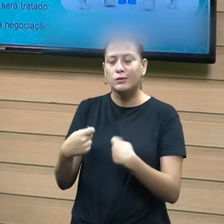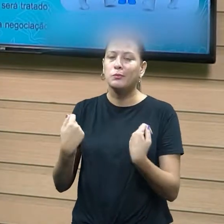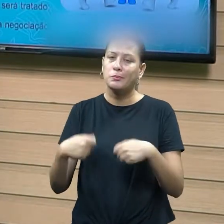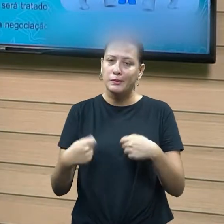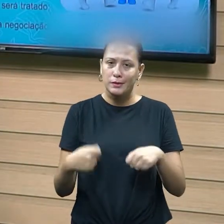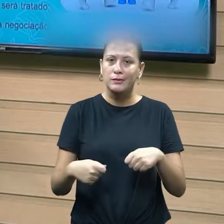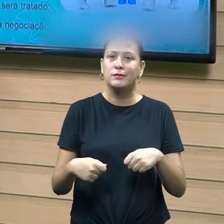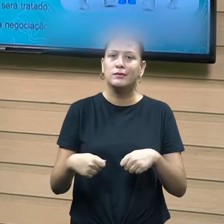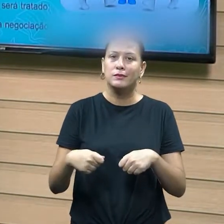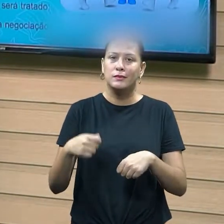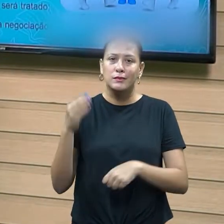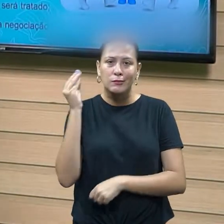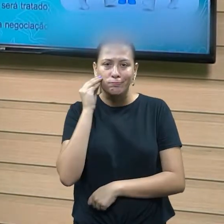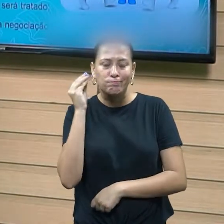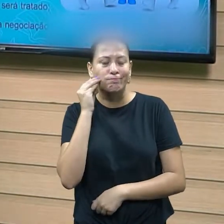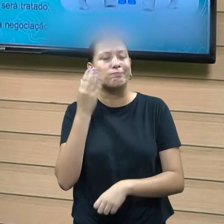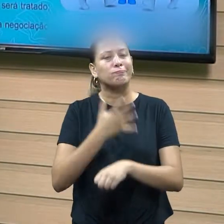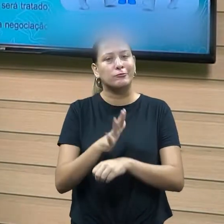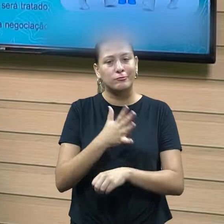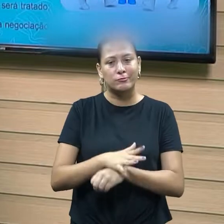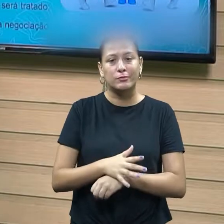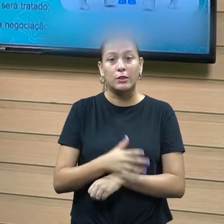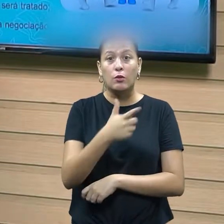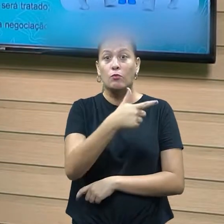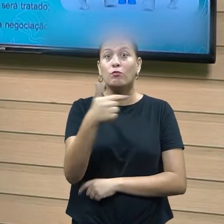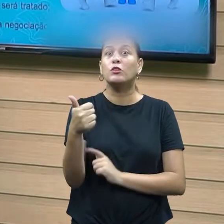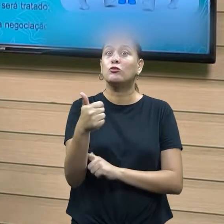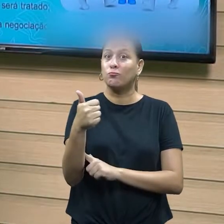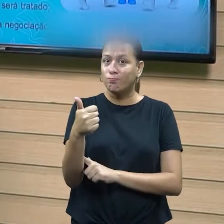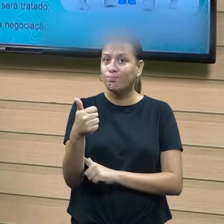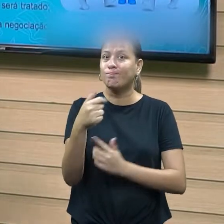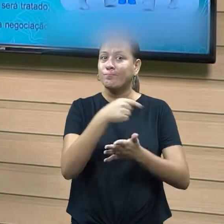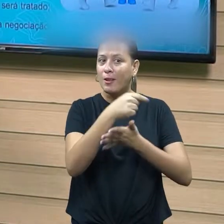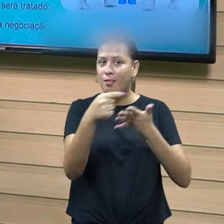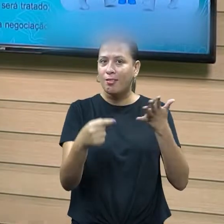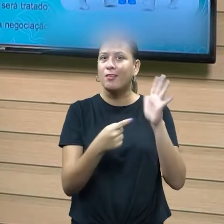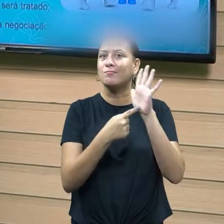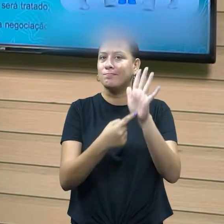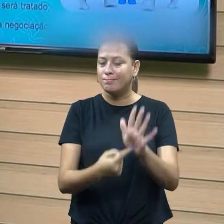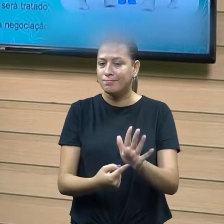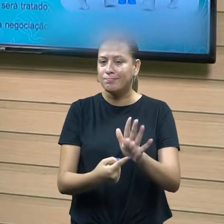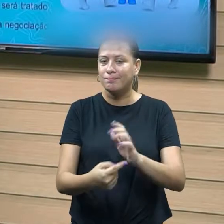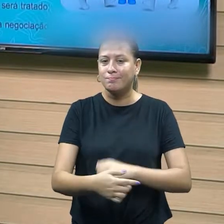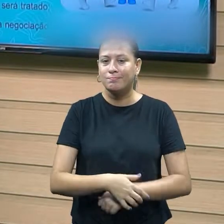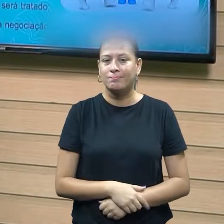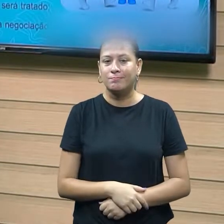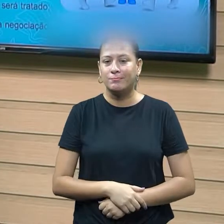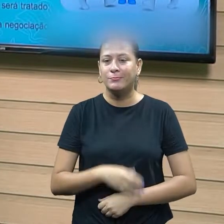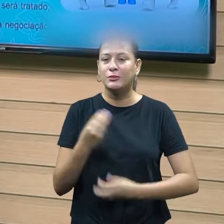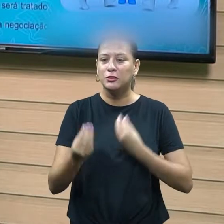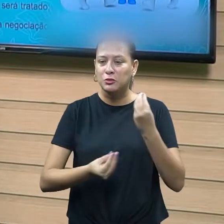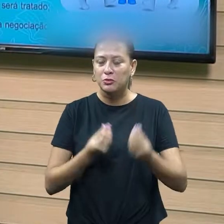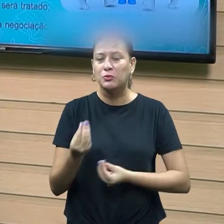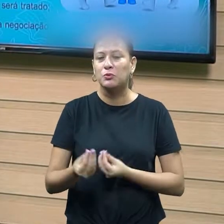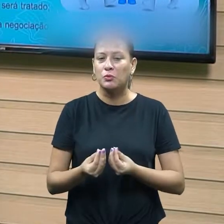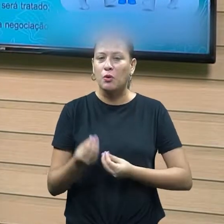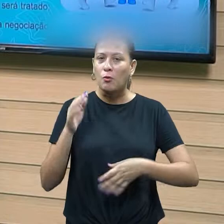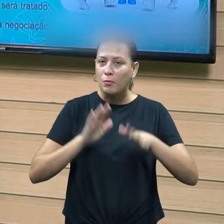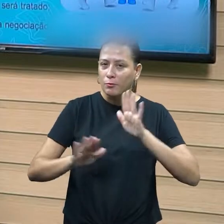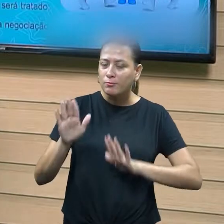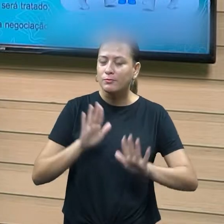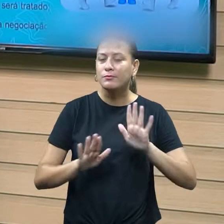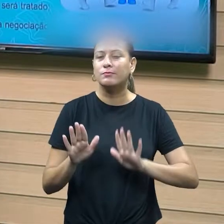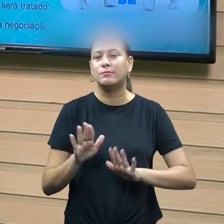colocando em prática. Repara que ela trouxe para nós 21, então, veja só como esse processo ele é muito